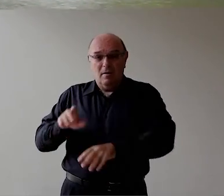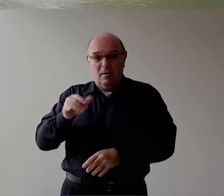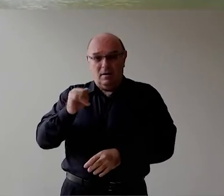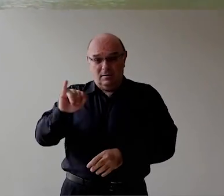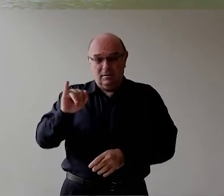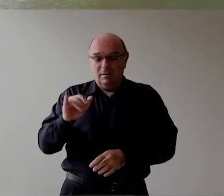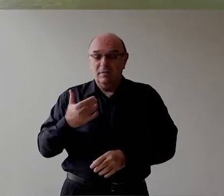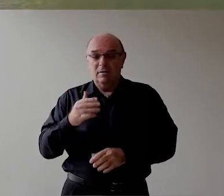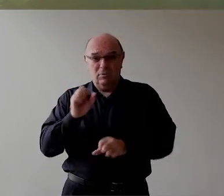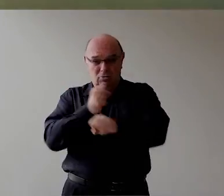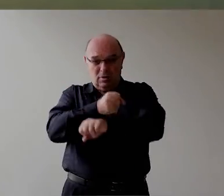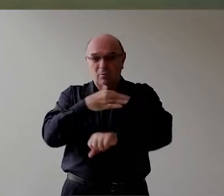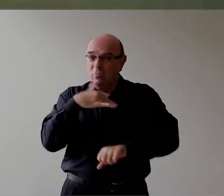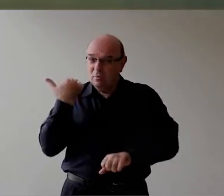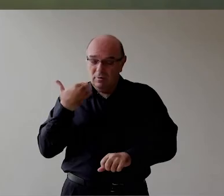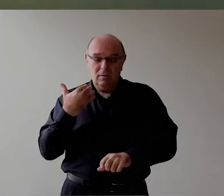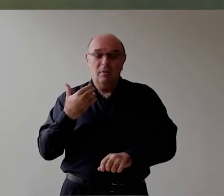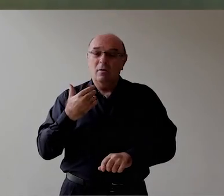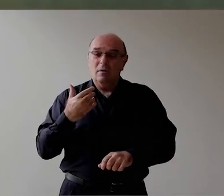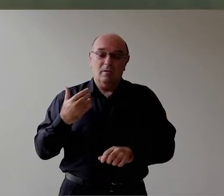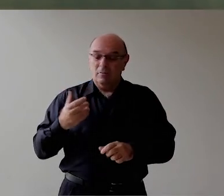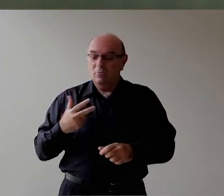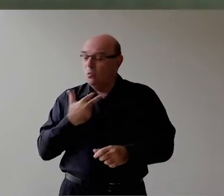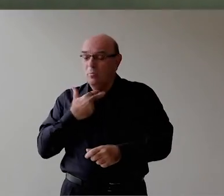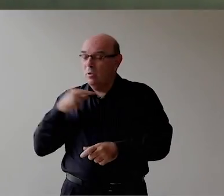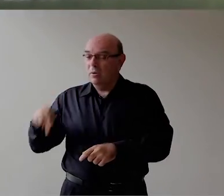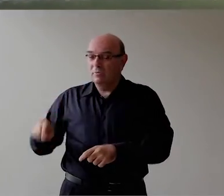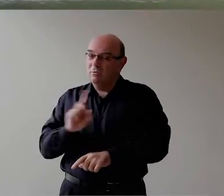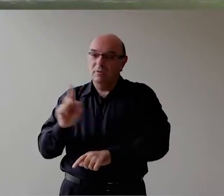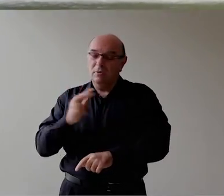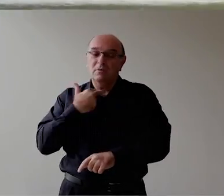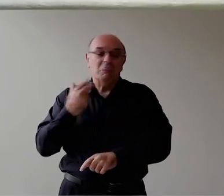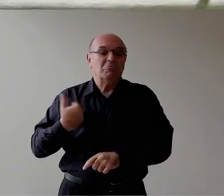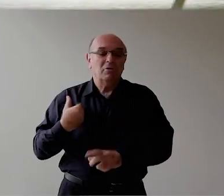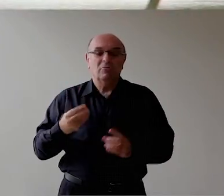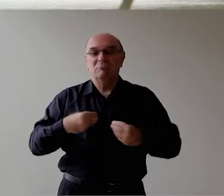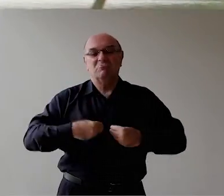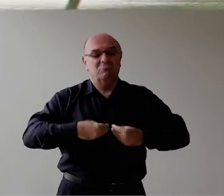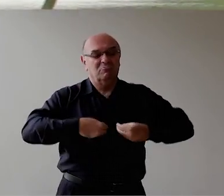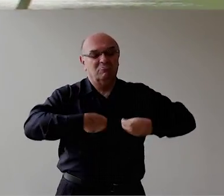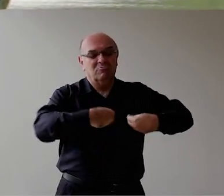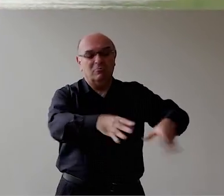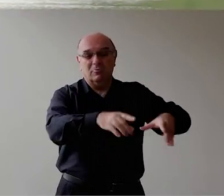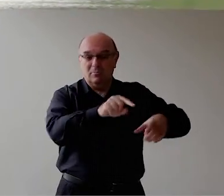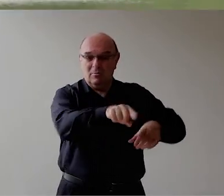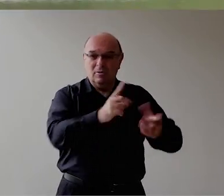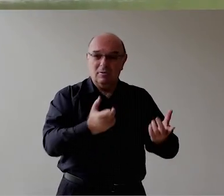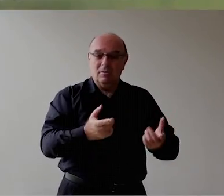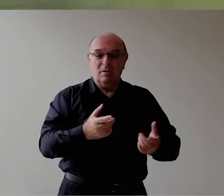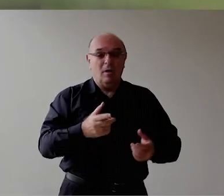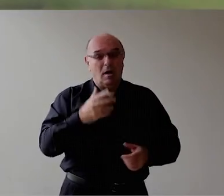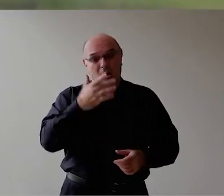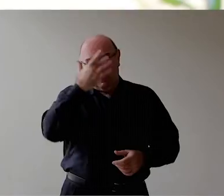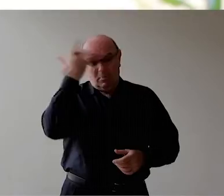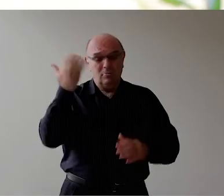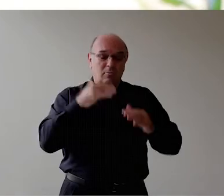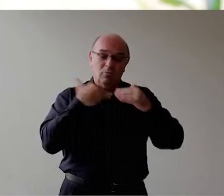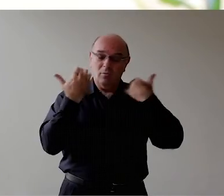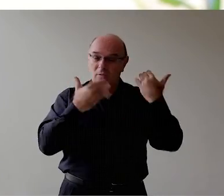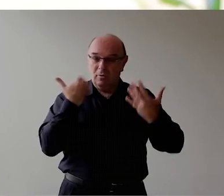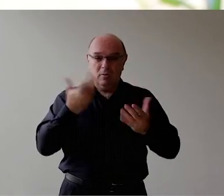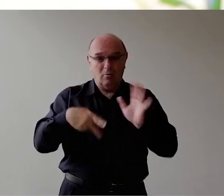chamada De Lagoa das Almas Que não tinha Na época Não tinha como Enterrar seus